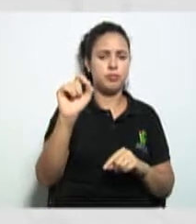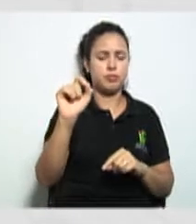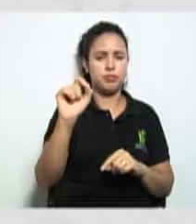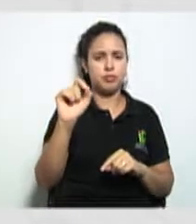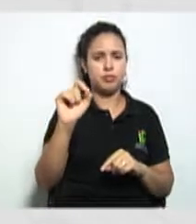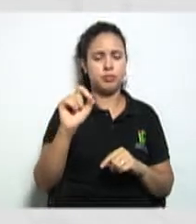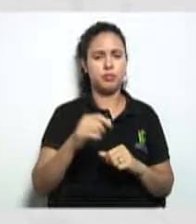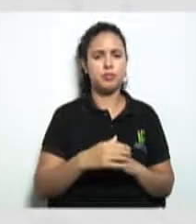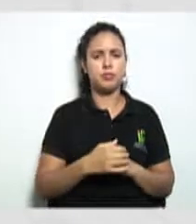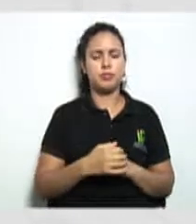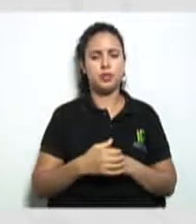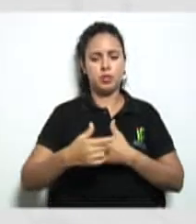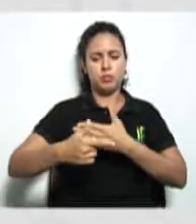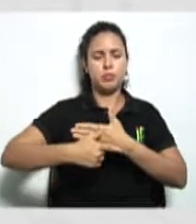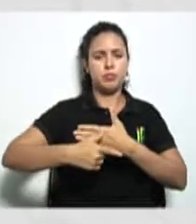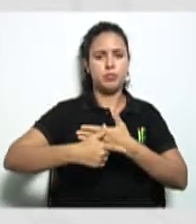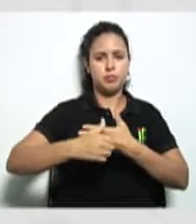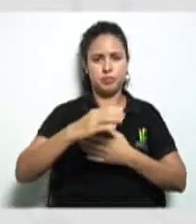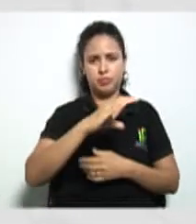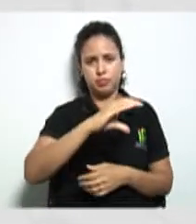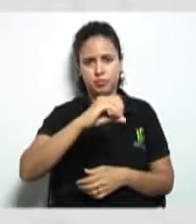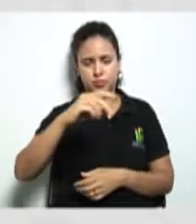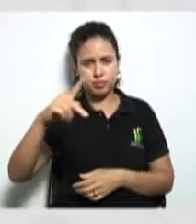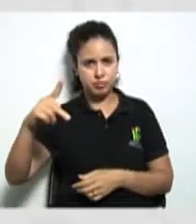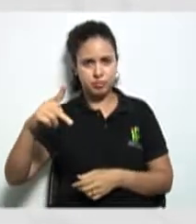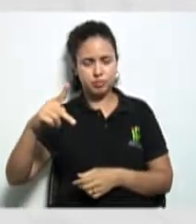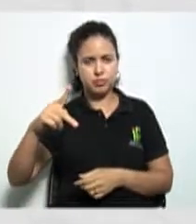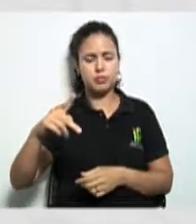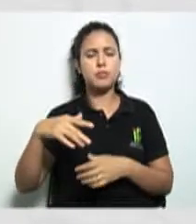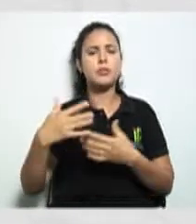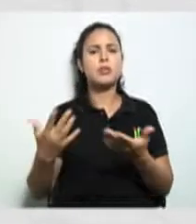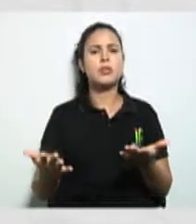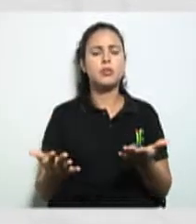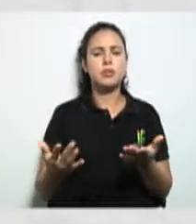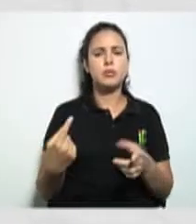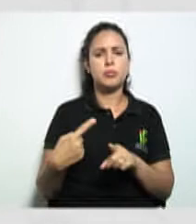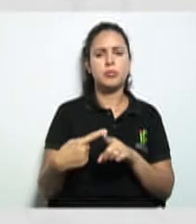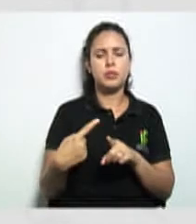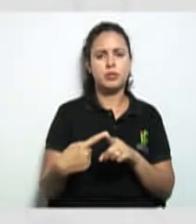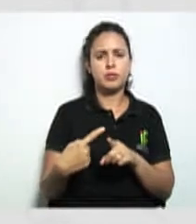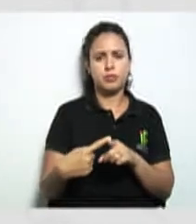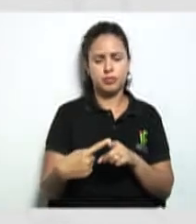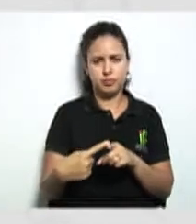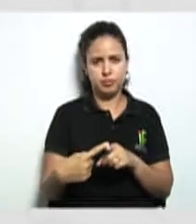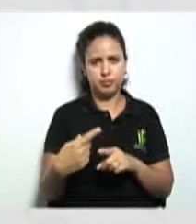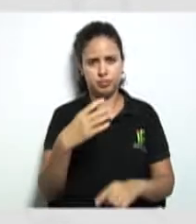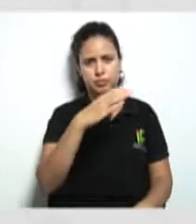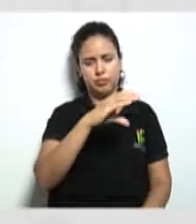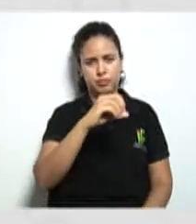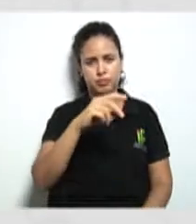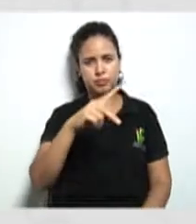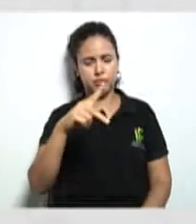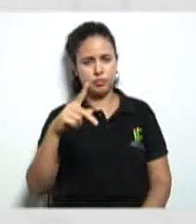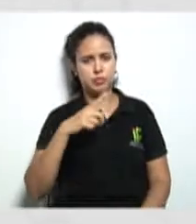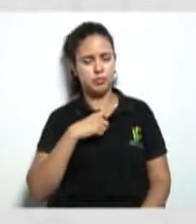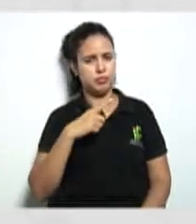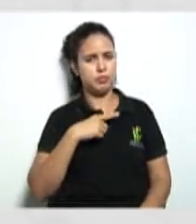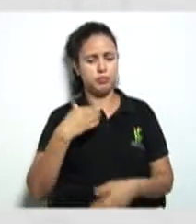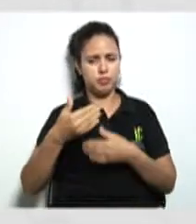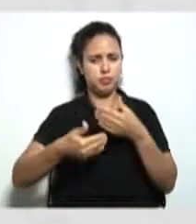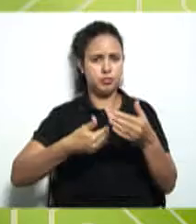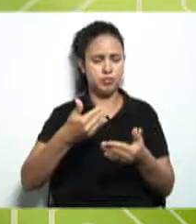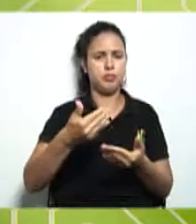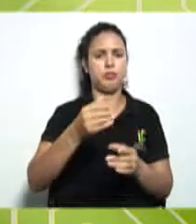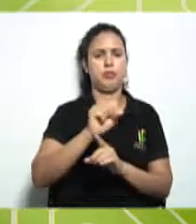Qual é o papel dessa cooperativa? Porque a cooperativa também, ela desenvolve um papel